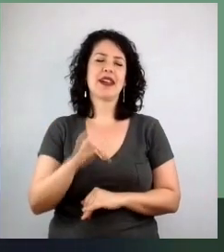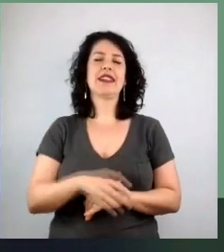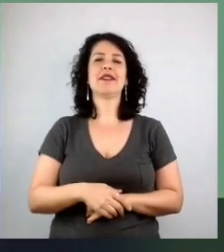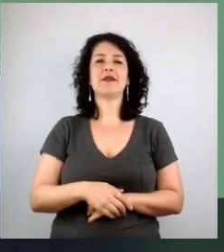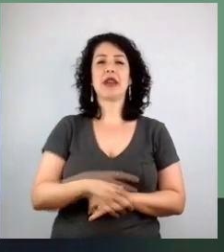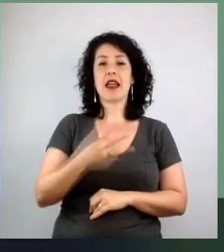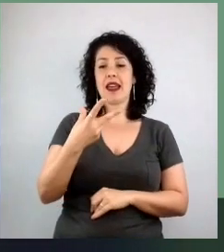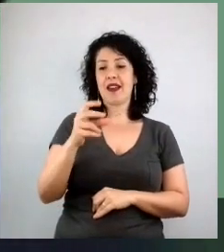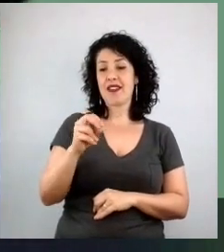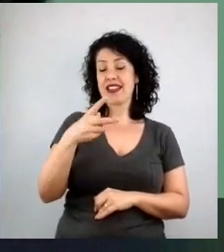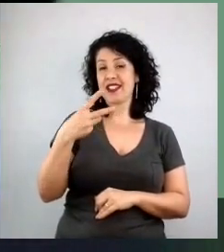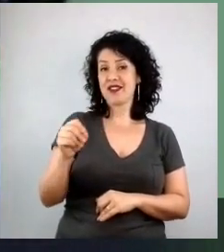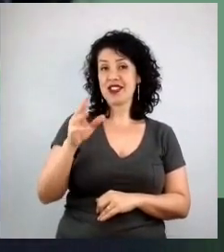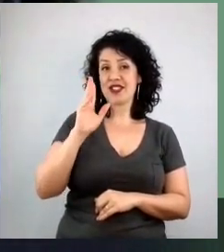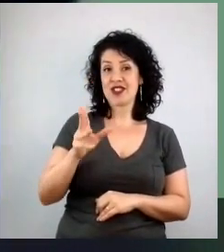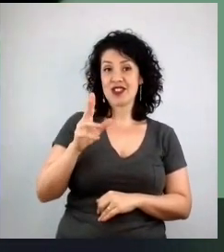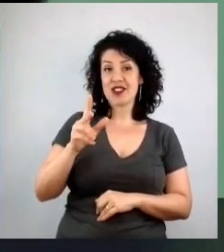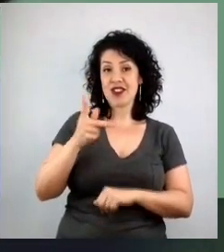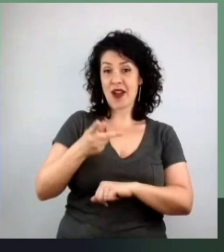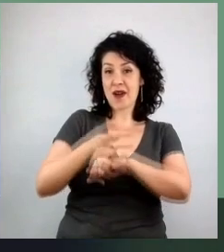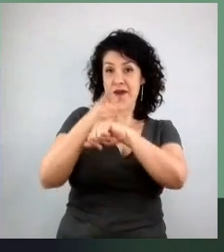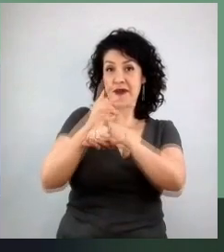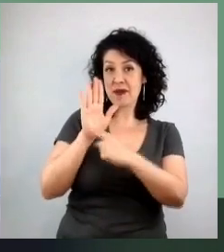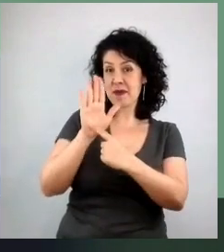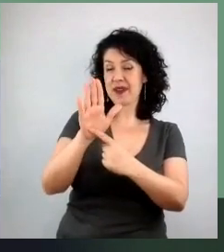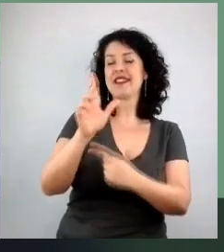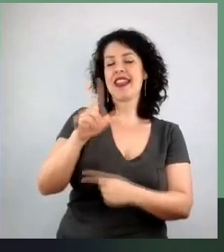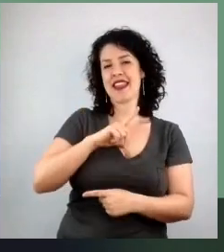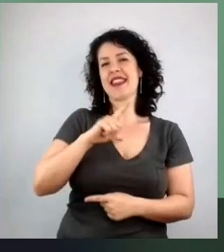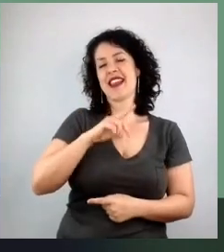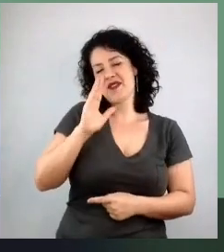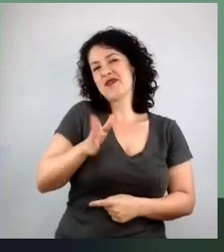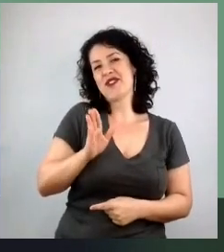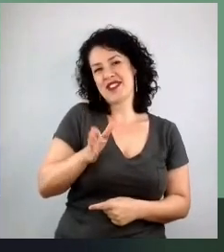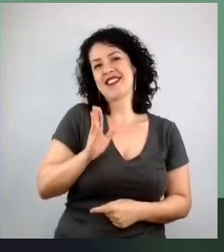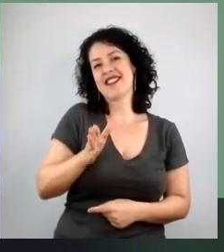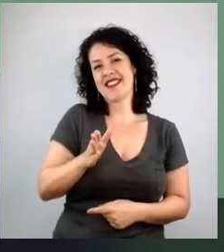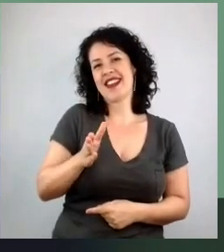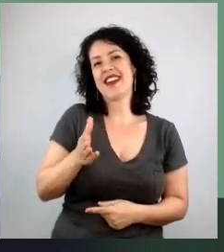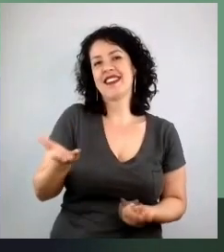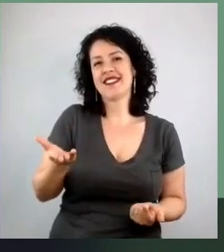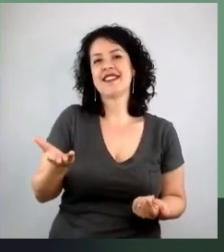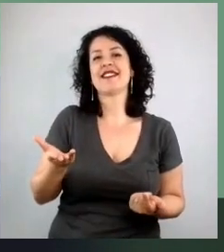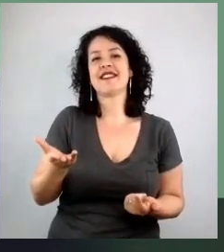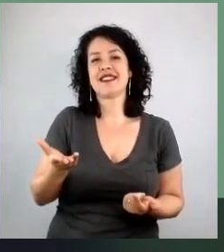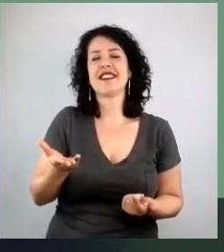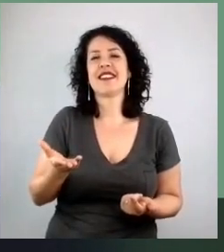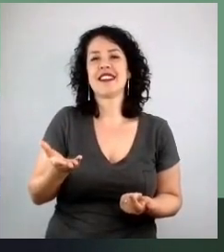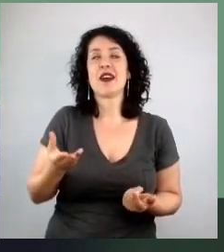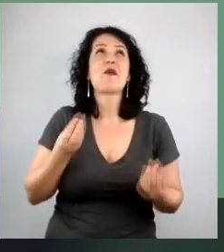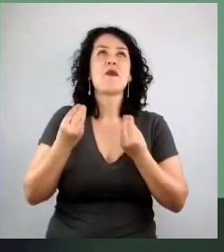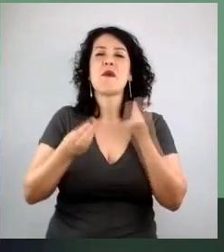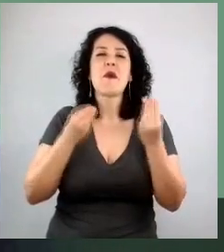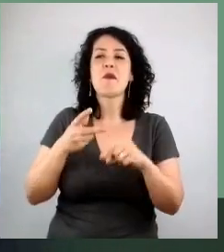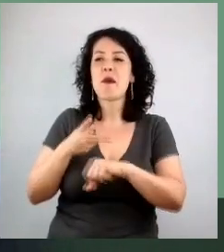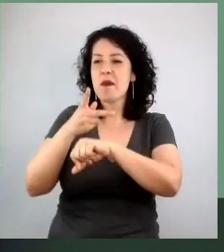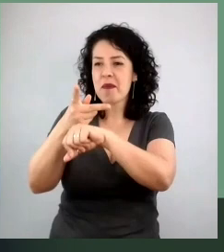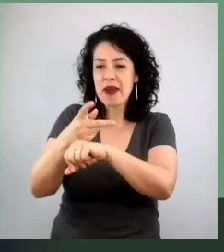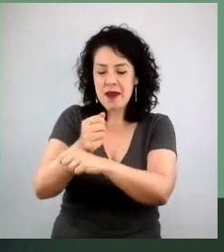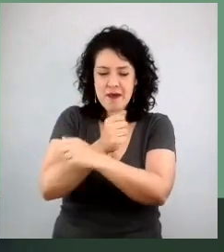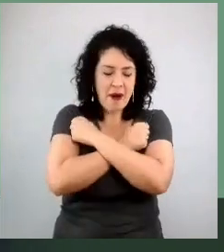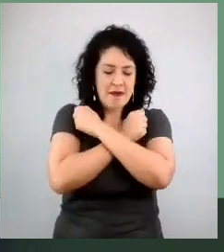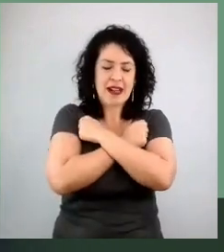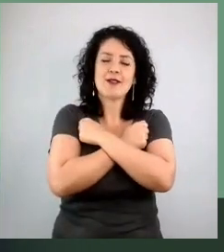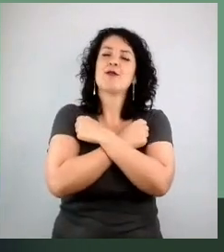está comigo, não tem como receber o abraço com o prêmio, mas eu estou me sentindo muito abraçada pelos